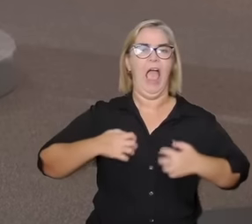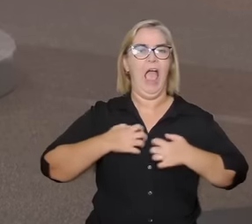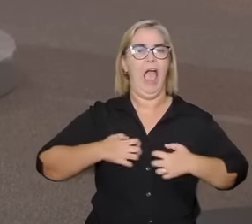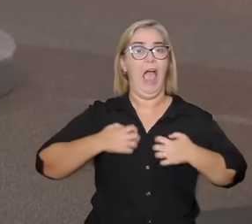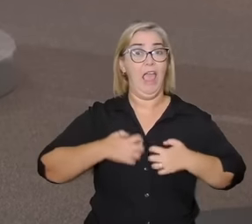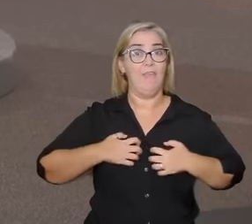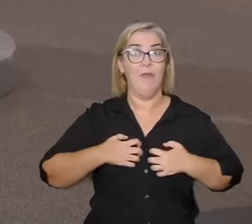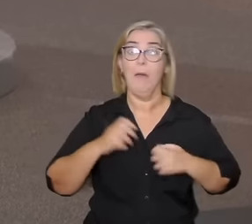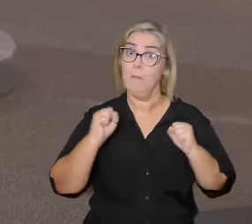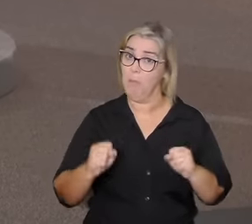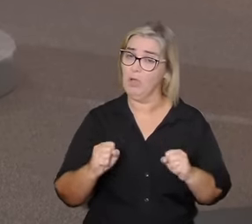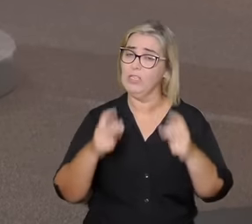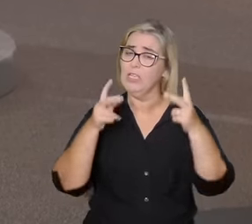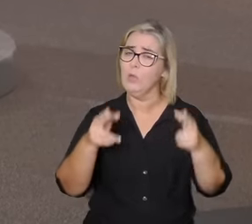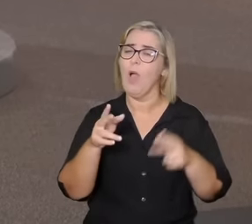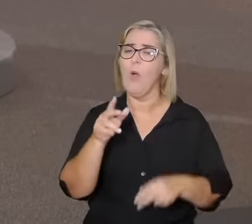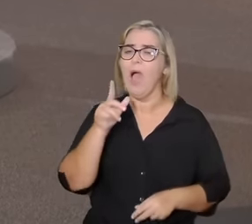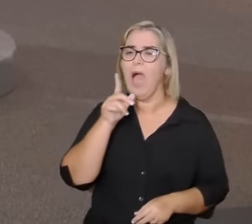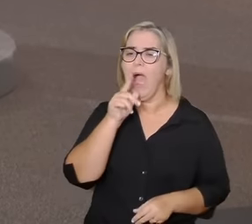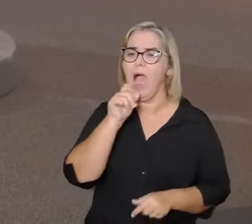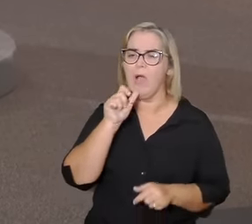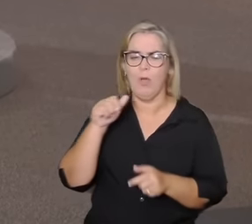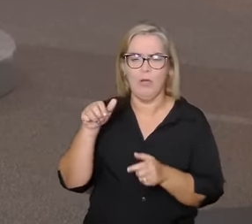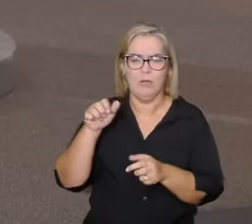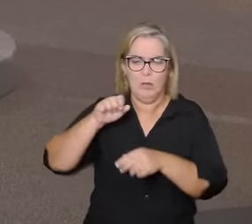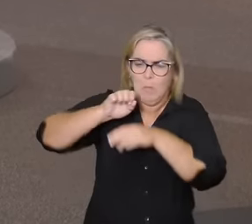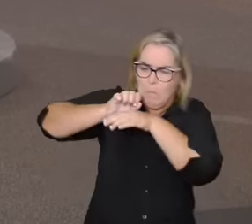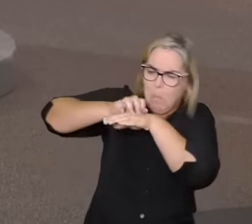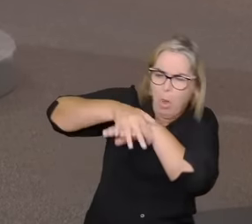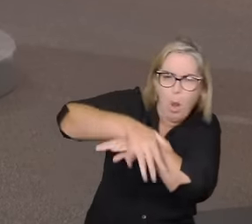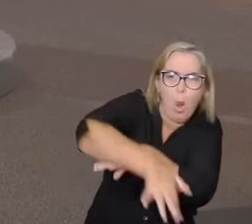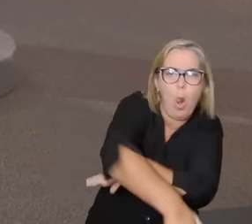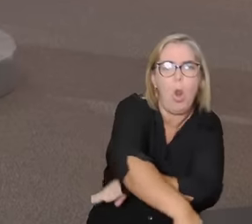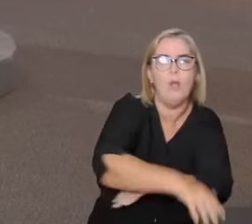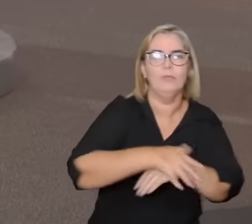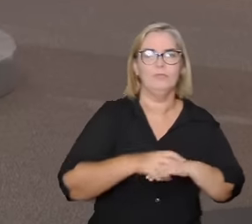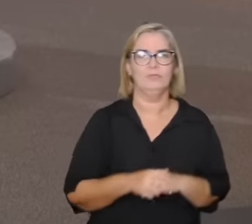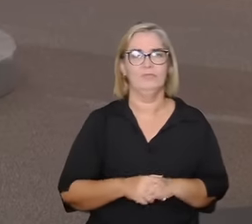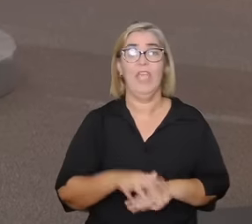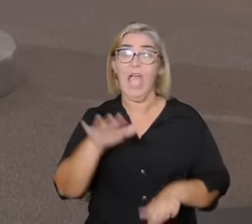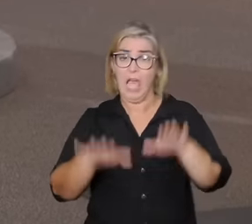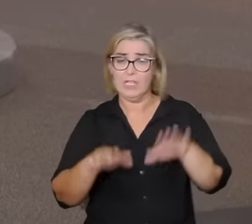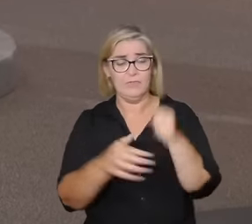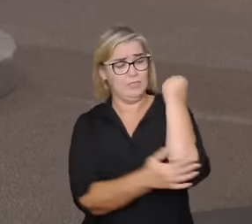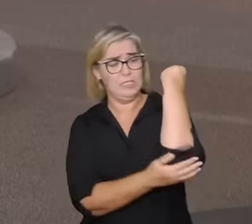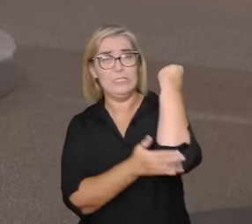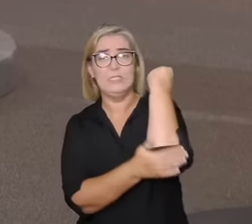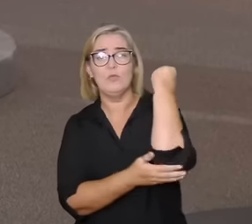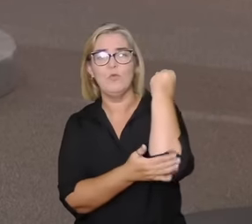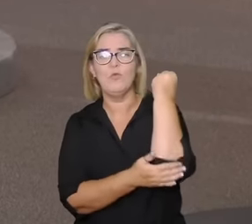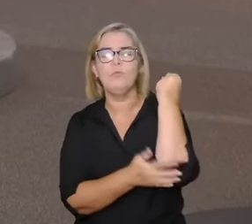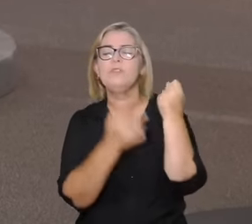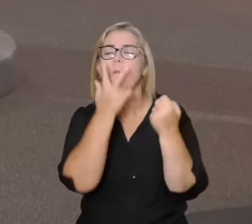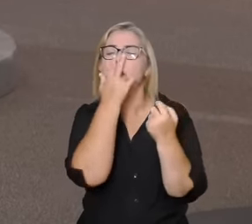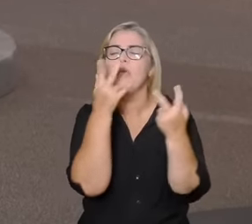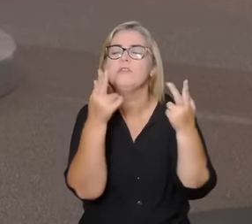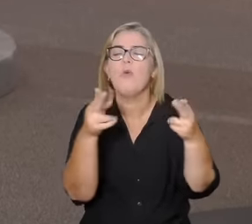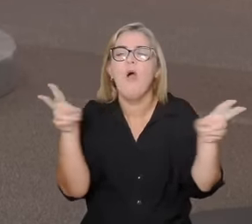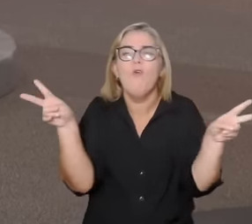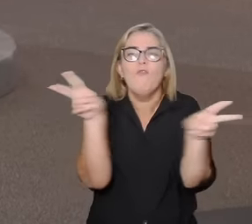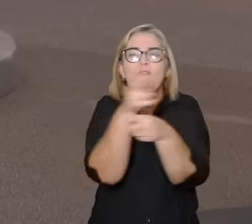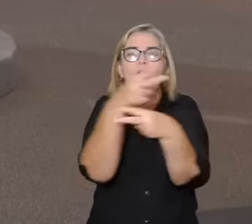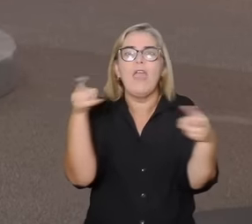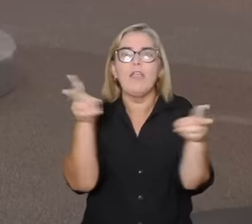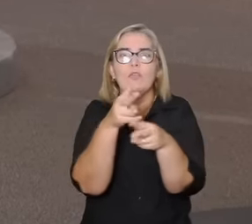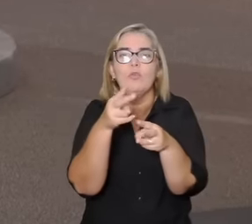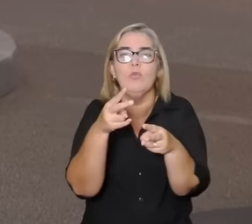ou de cachoeira pode ser muitas vezes que o nosso ciúme se comporte como brisa outras como tufão